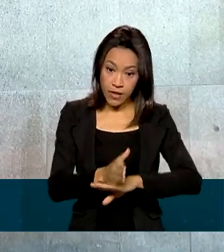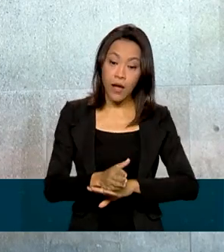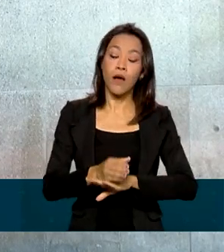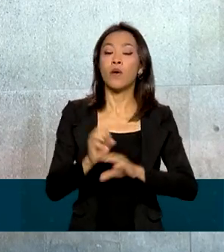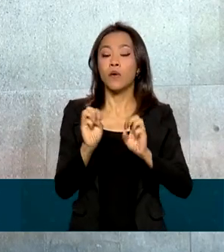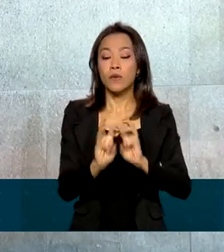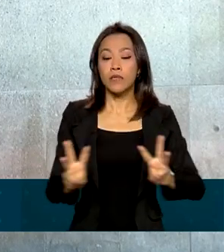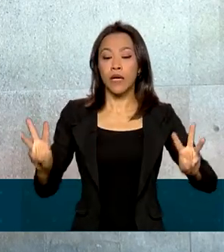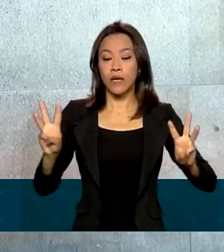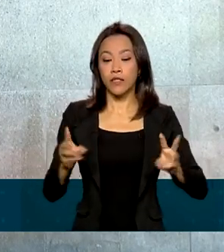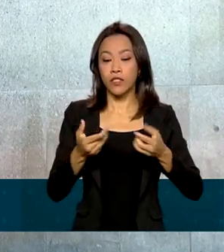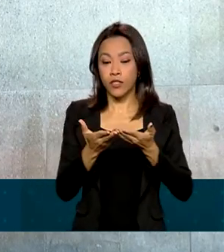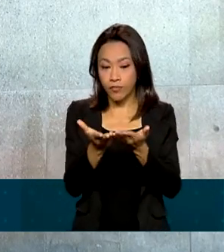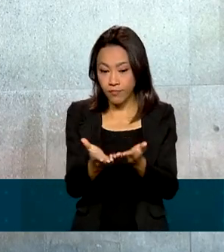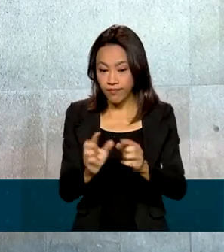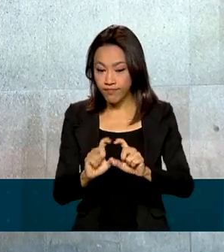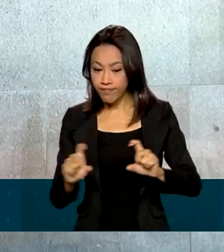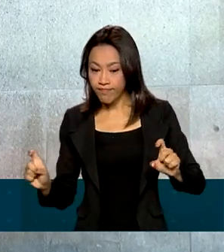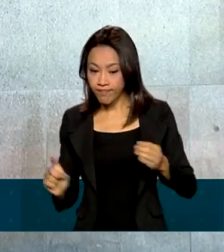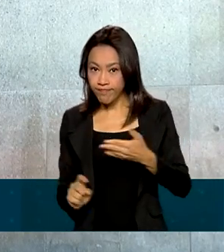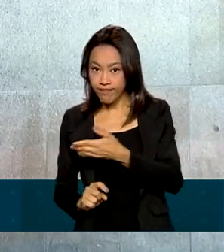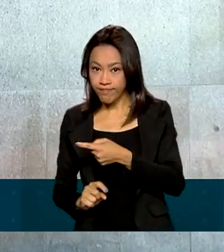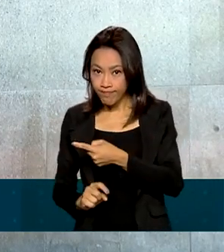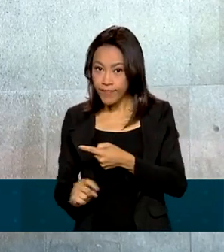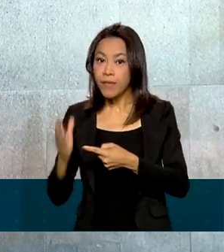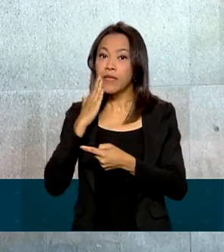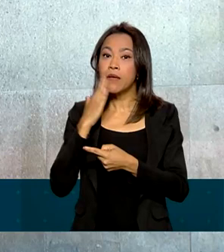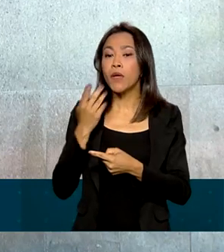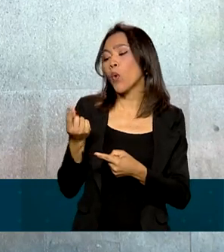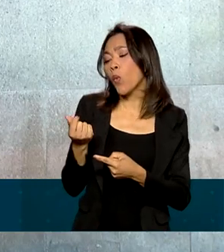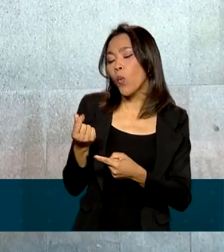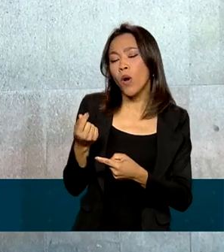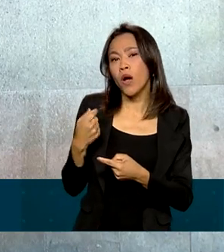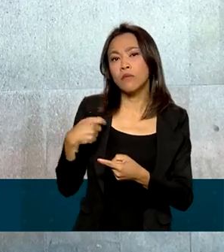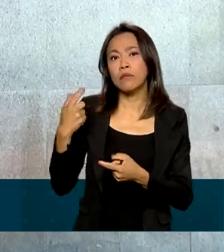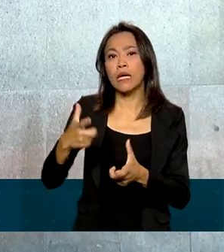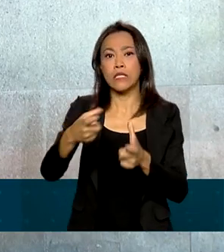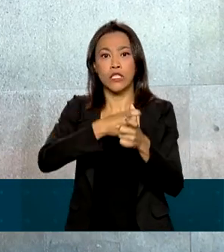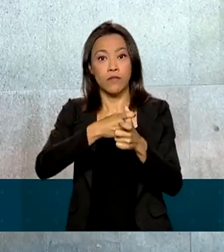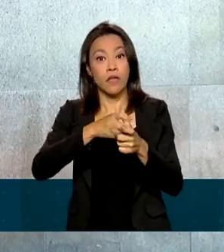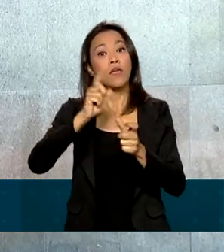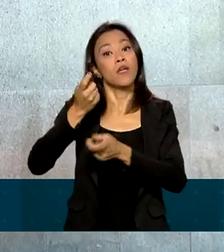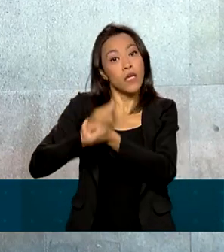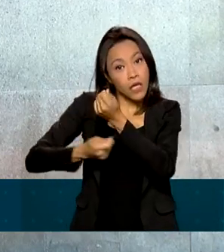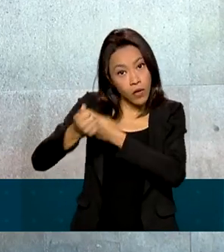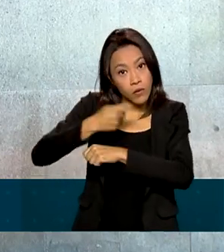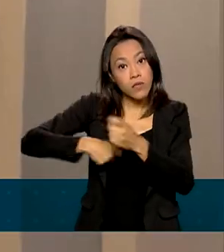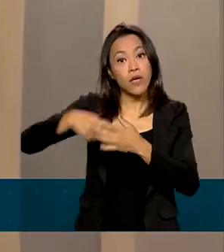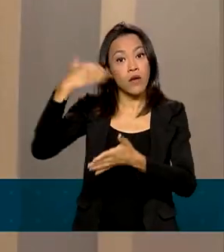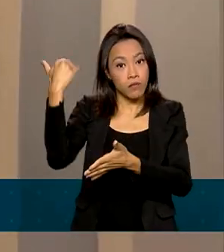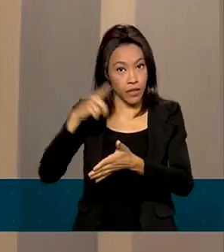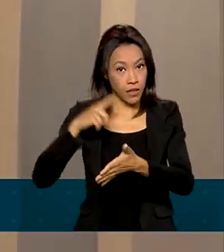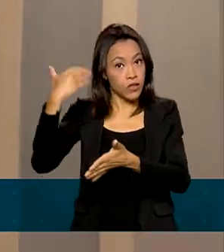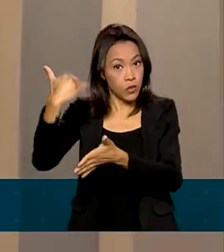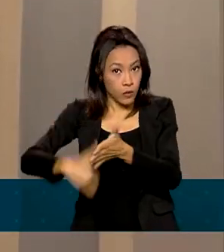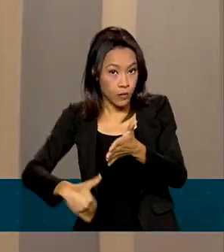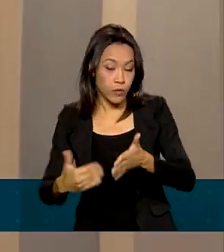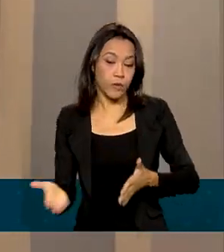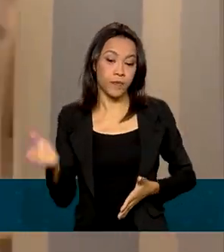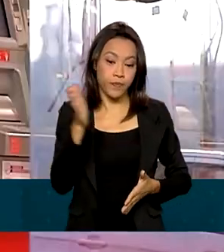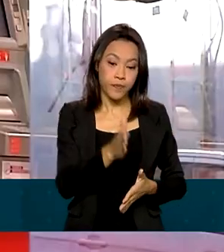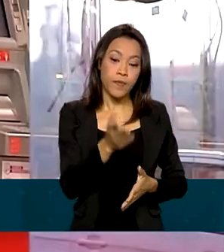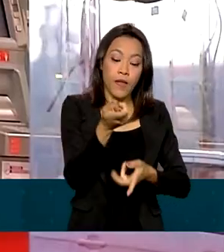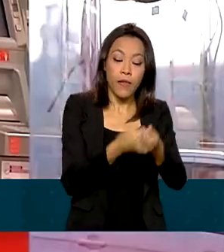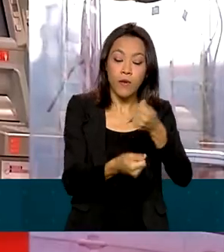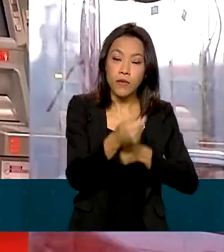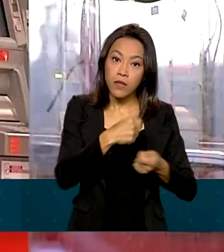.br pode saber exatamente quanto está devendo e negociar para pagar a dívida com desconto. A renegociação vale